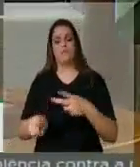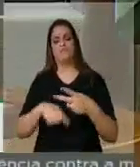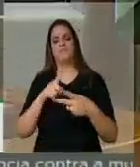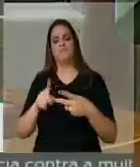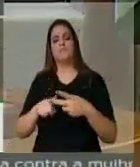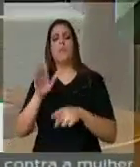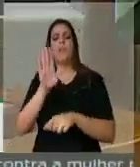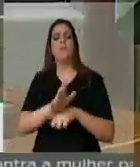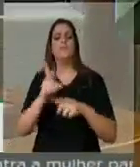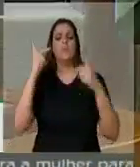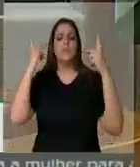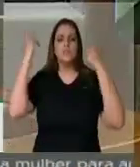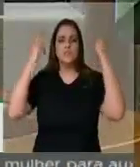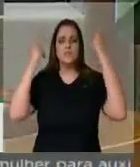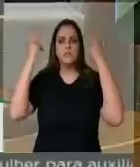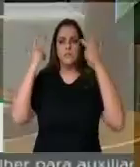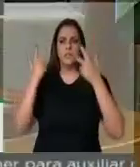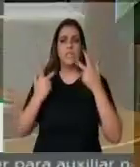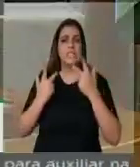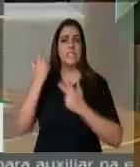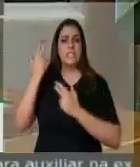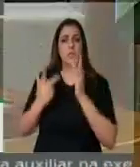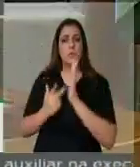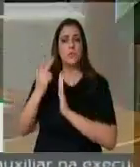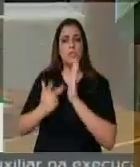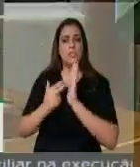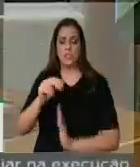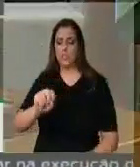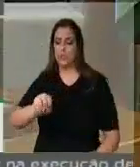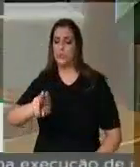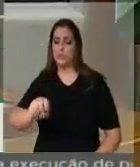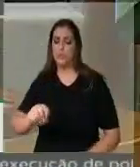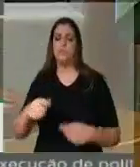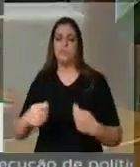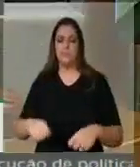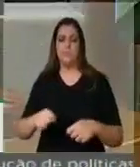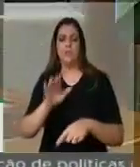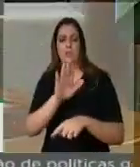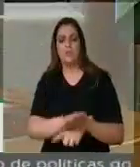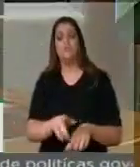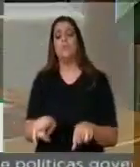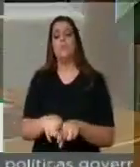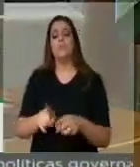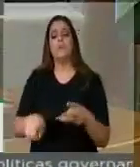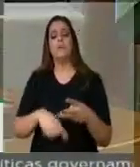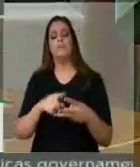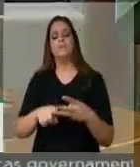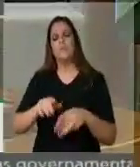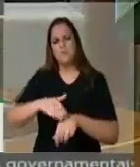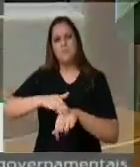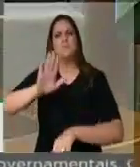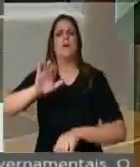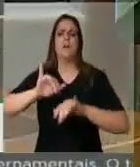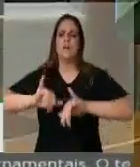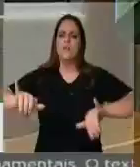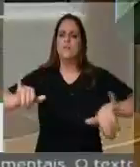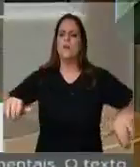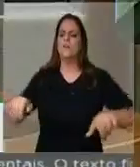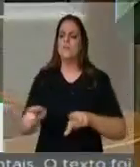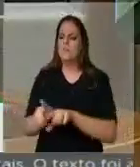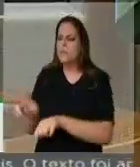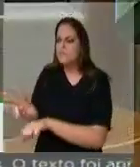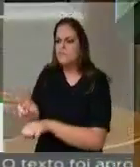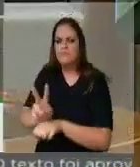e reconstrutivas pelo Sistema Único de Saúde e a intensificação das campanhas de fiscalização,